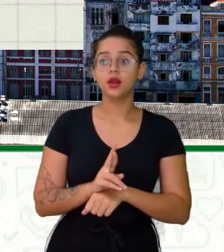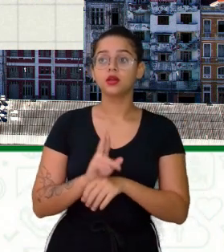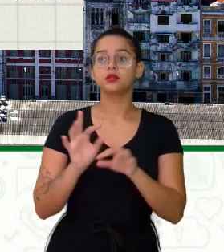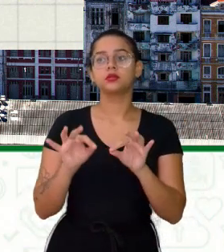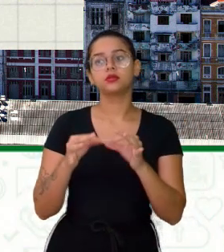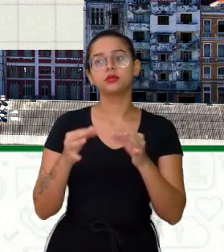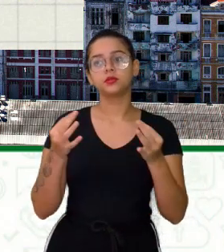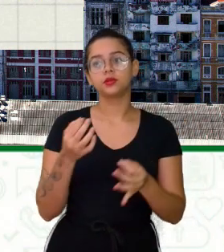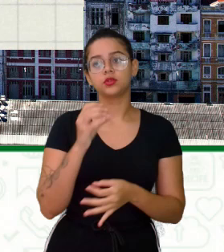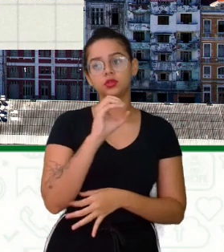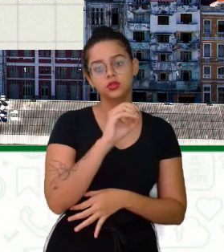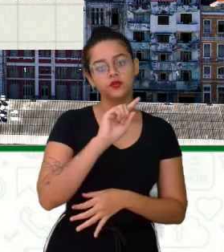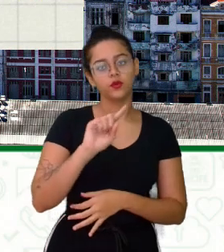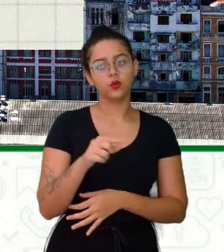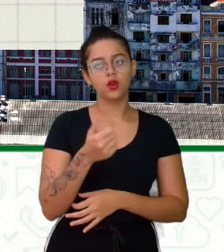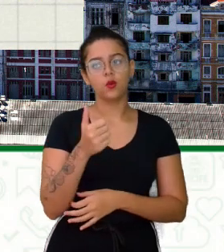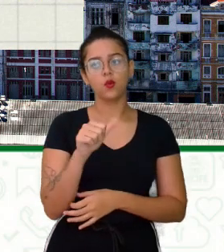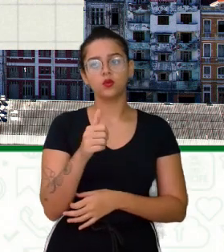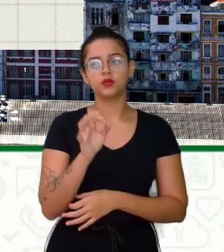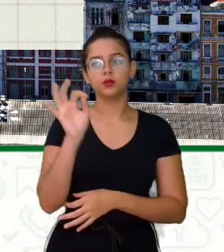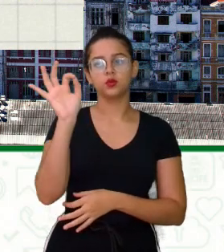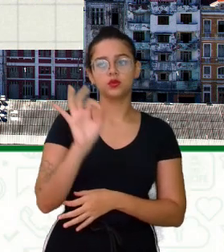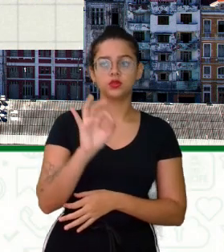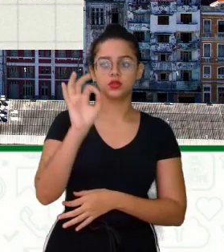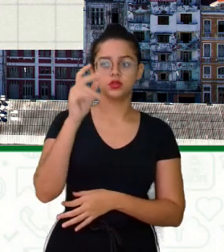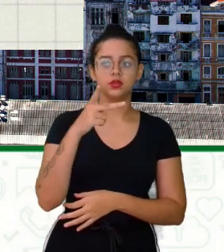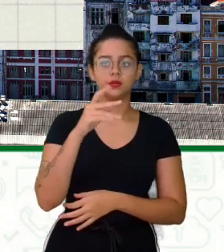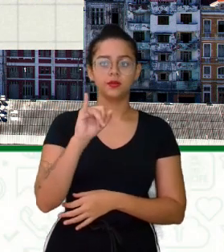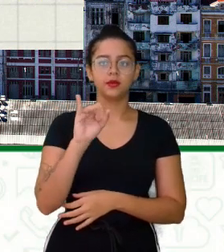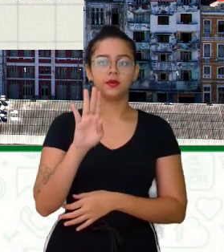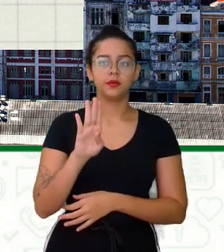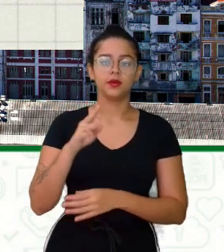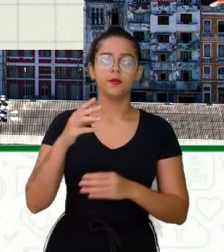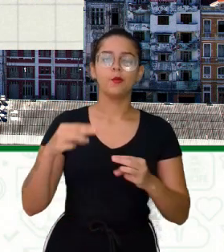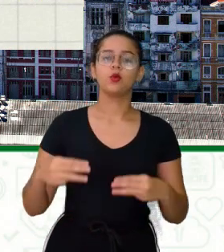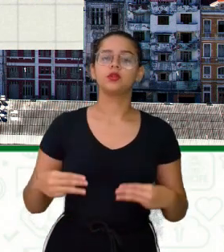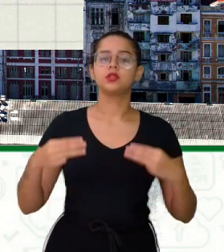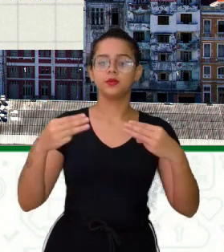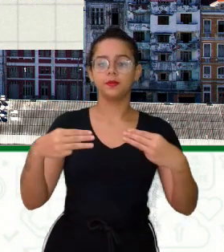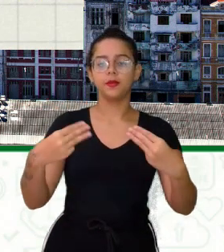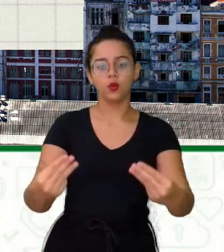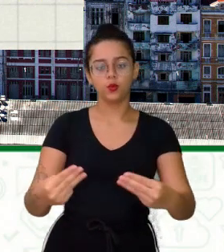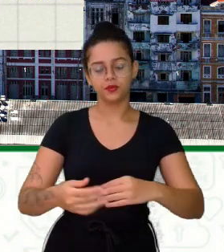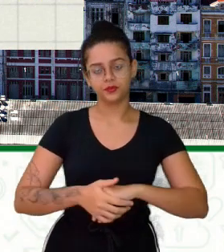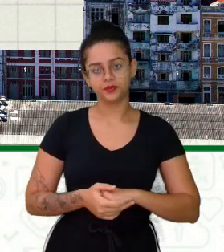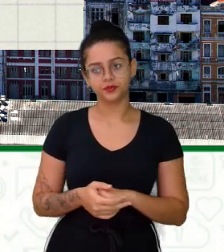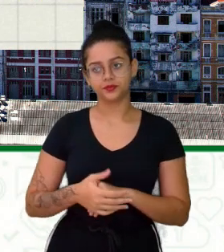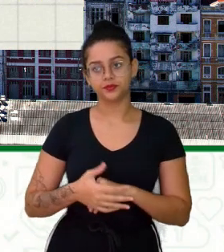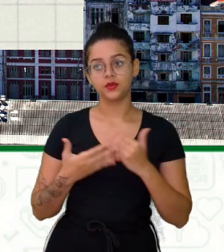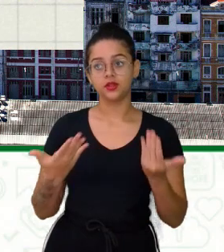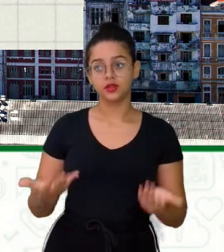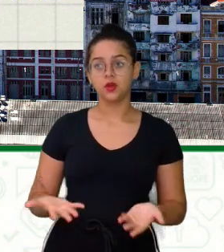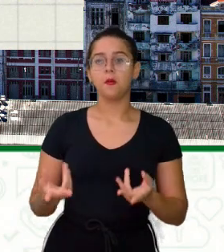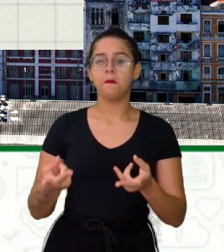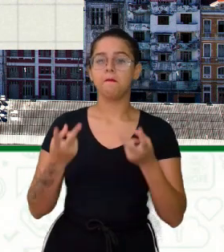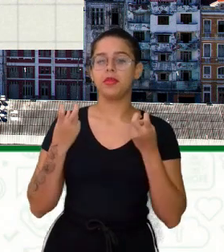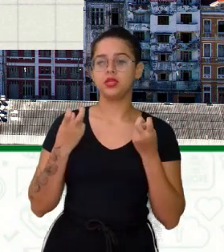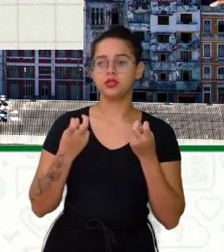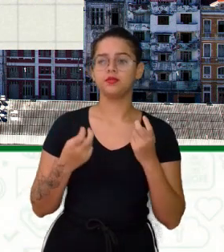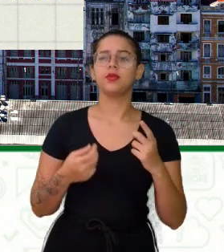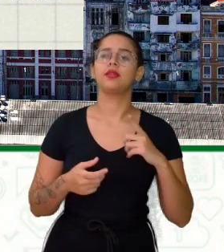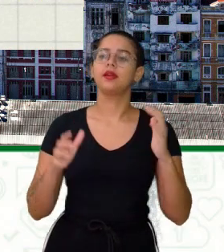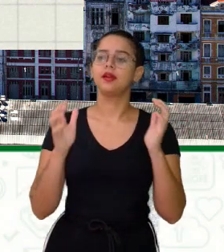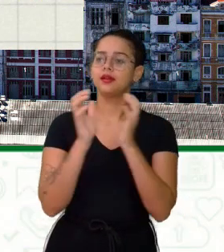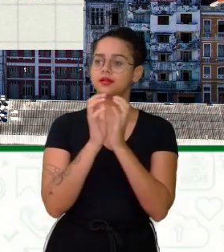Apenas 0,11 Do PIB Municipal Então veja só A gente tem lá